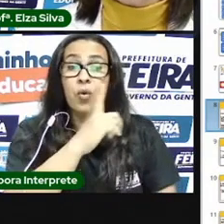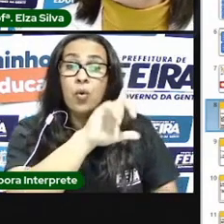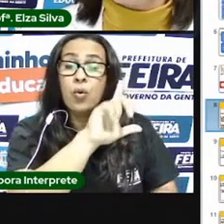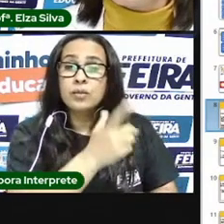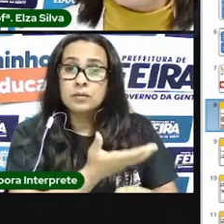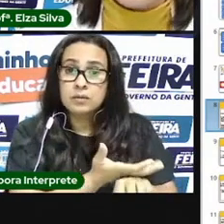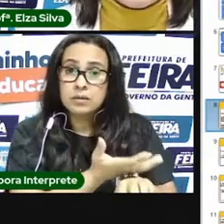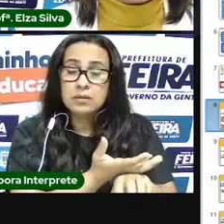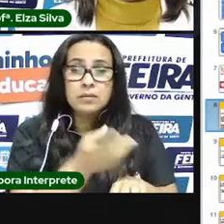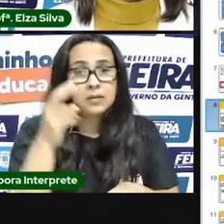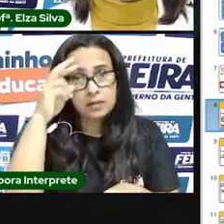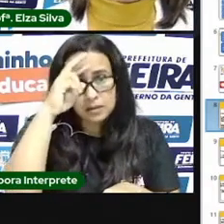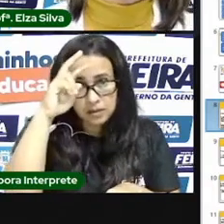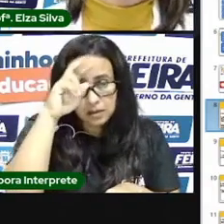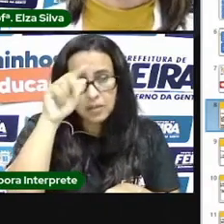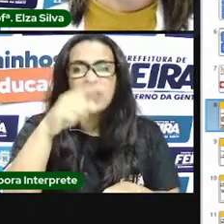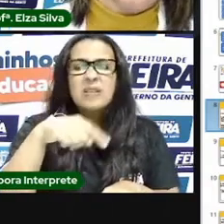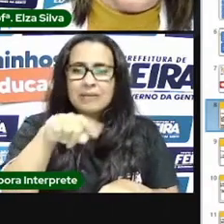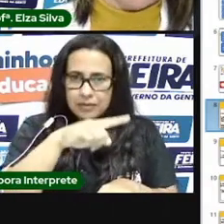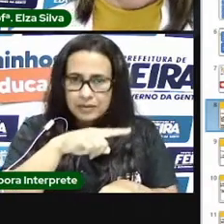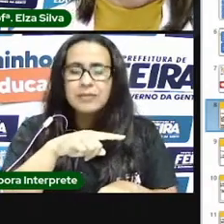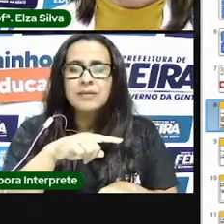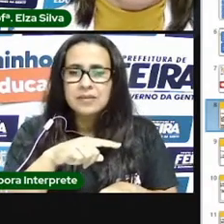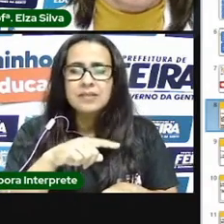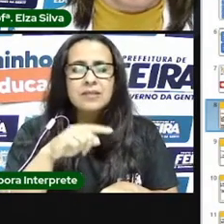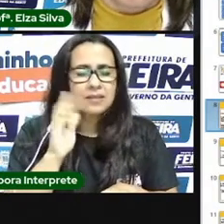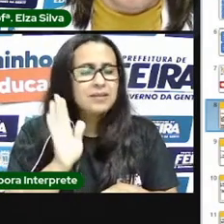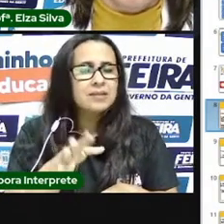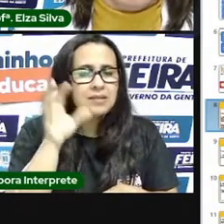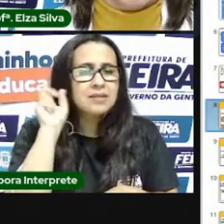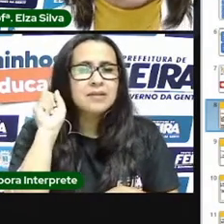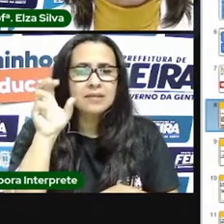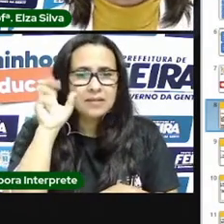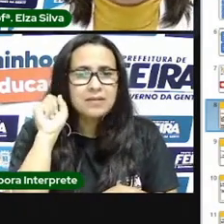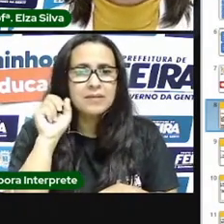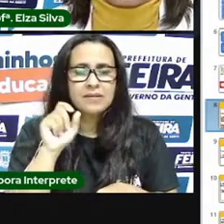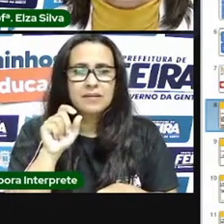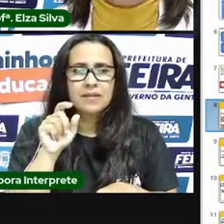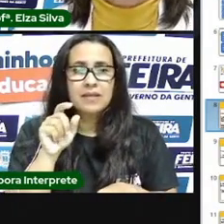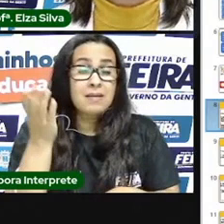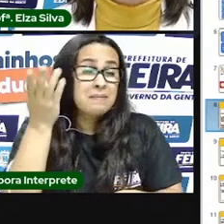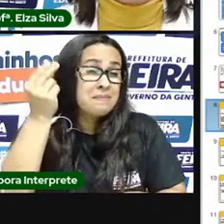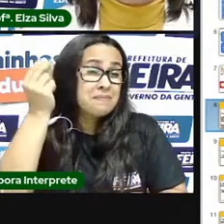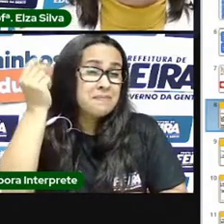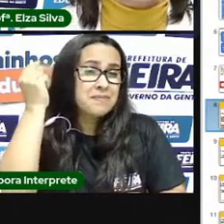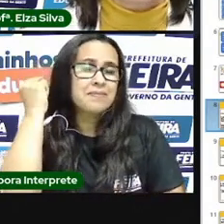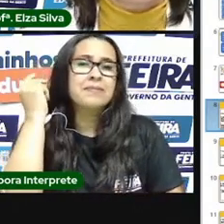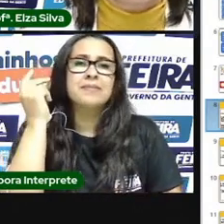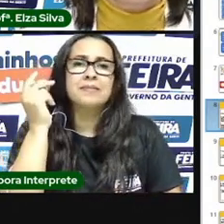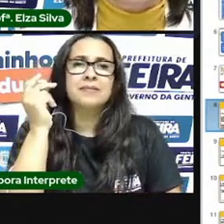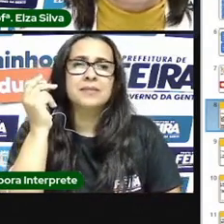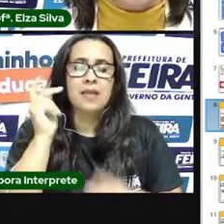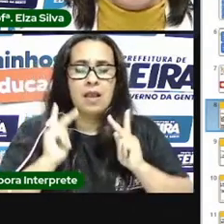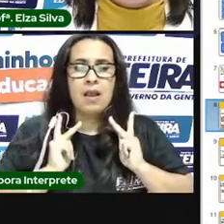há muito tempo atrás, lá nos primórdios, a humanidade já se manifestava artisticamente,